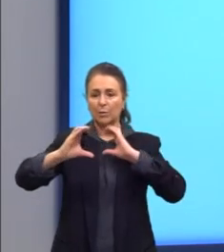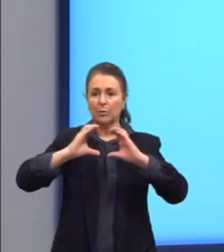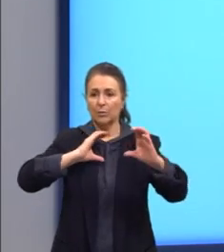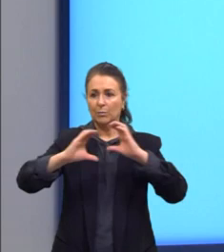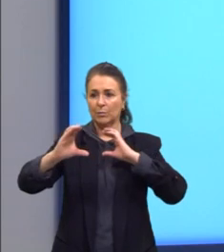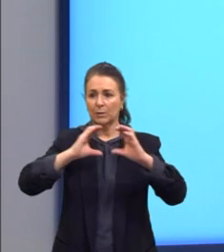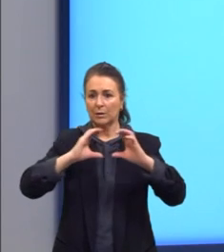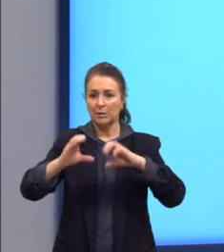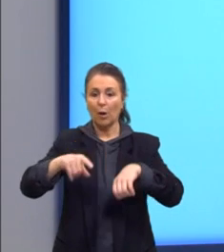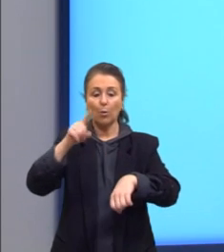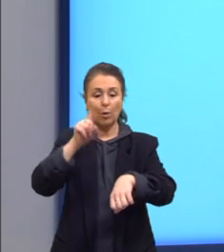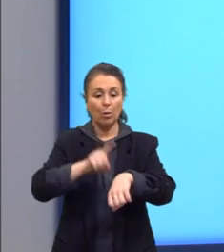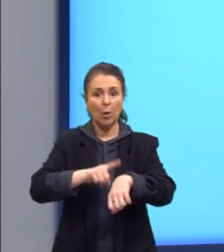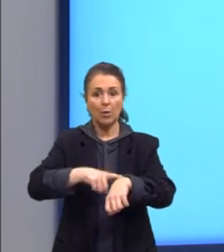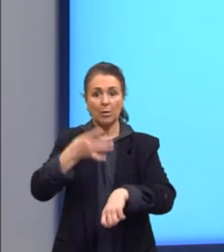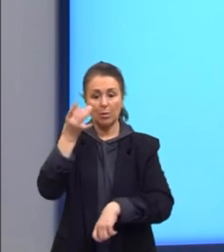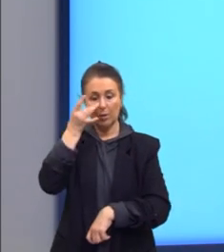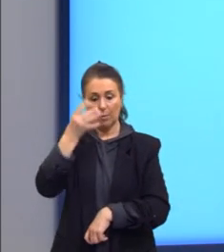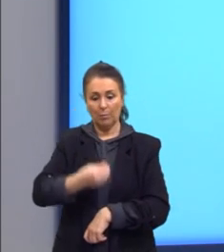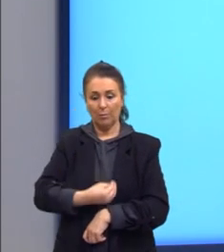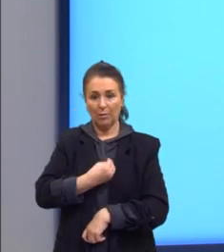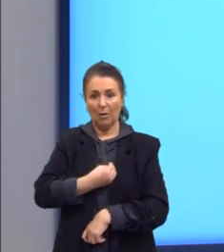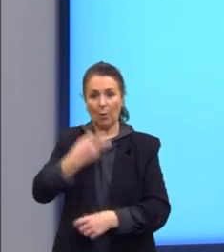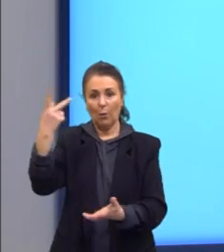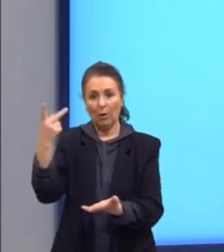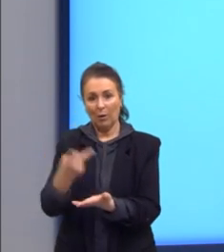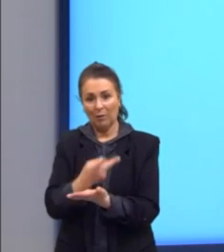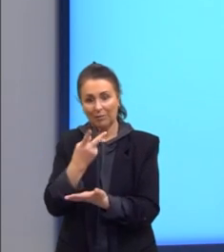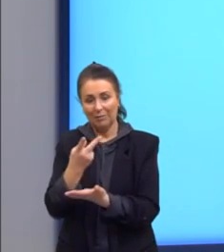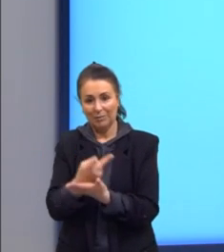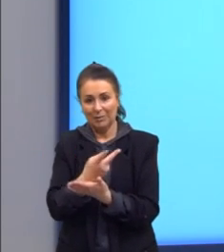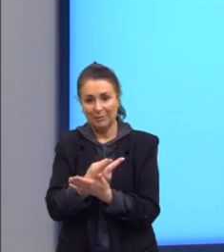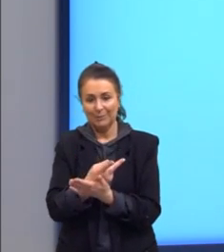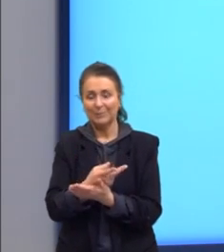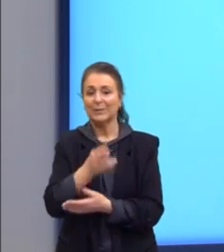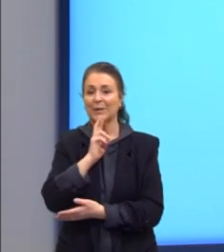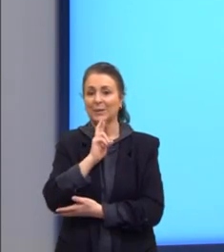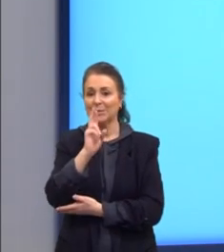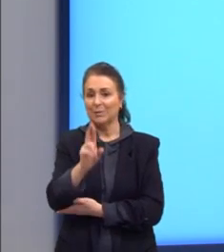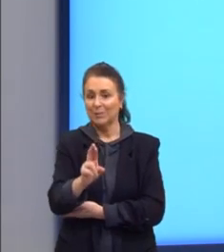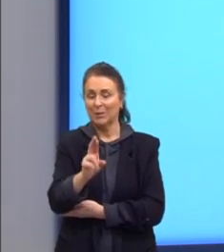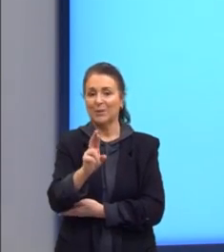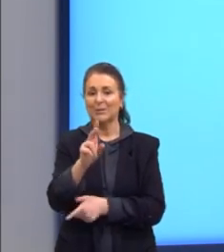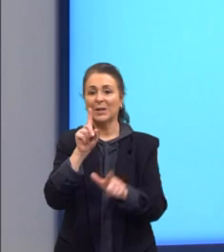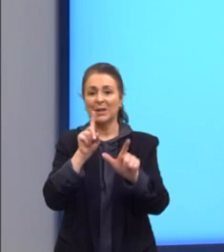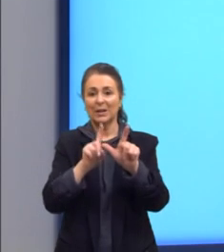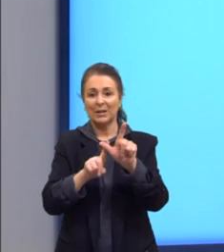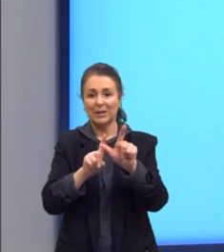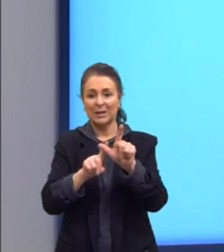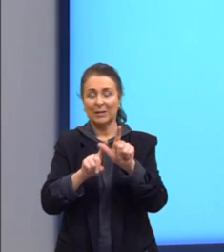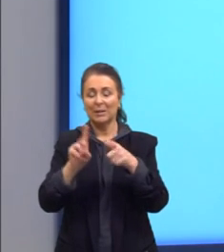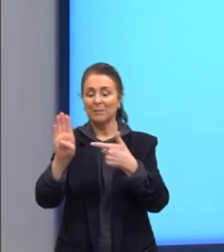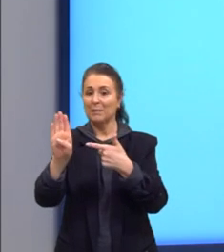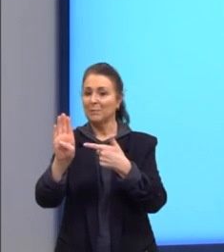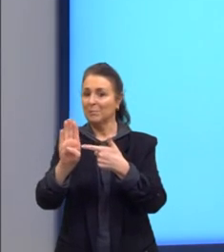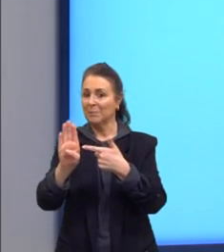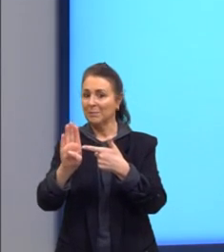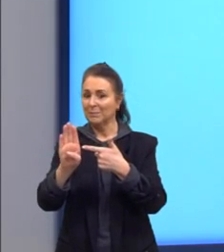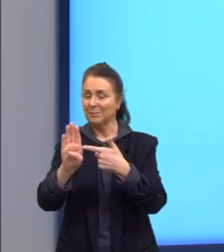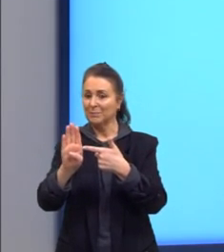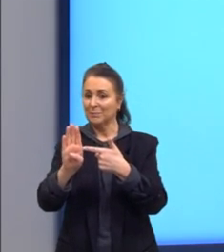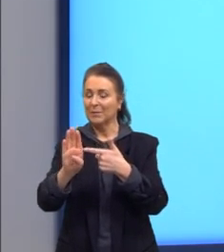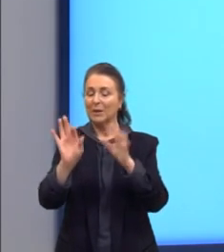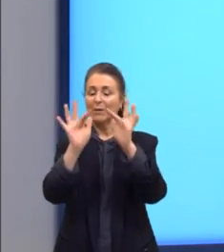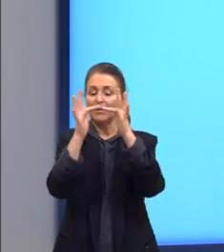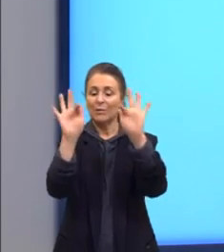em tempo real acontecendo? A nossa resposta correta aqui vai ser a letra B. As